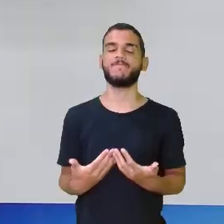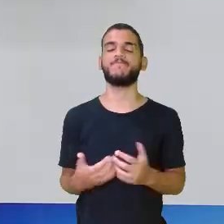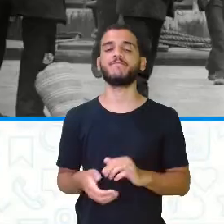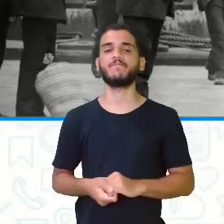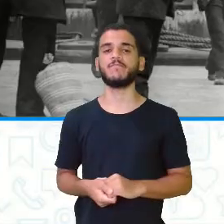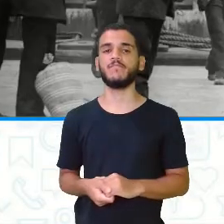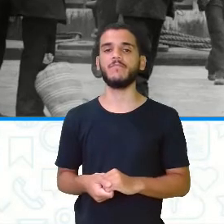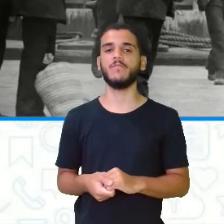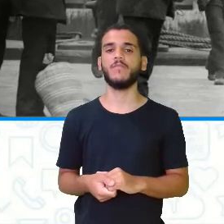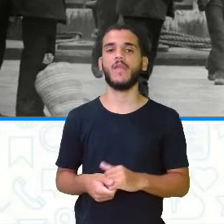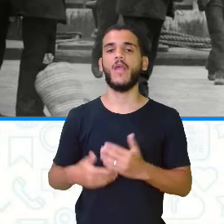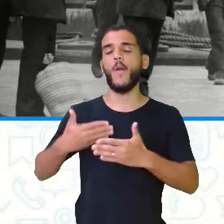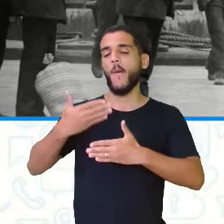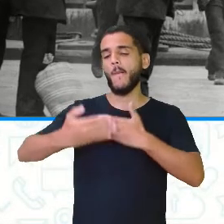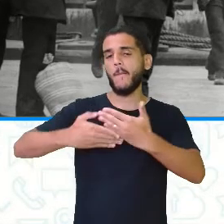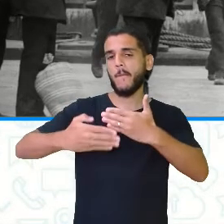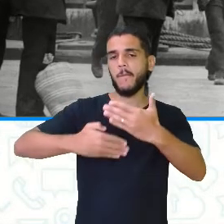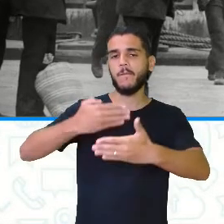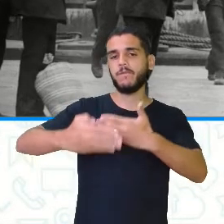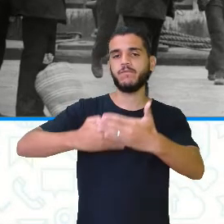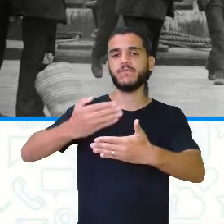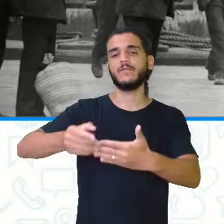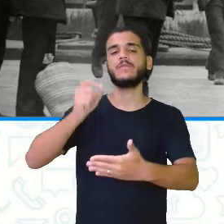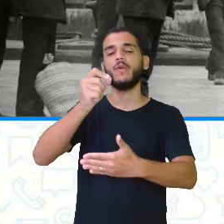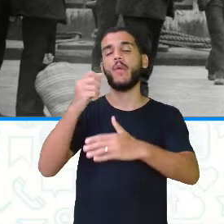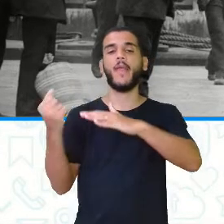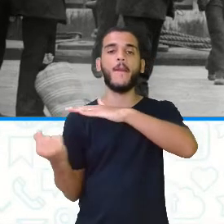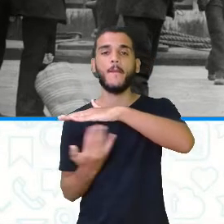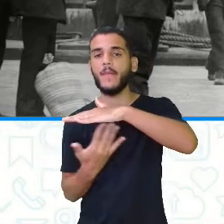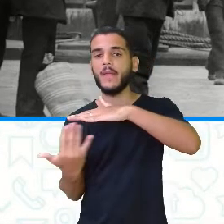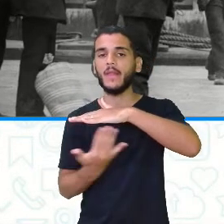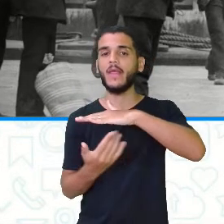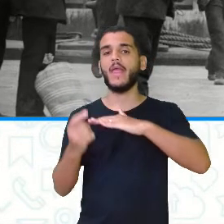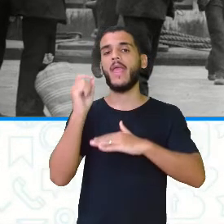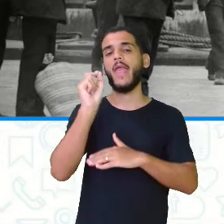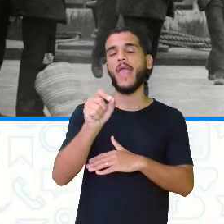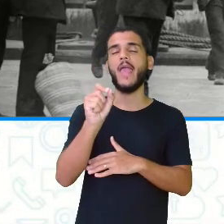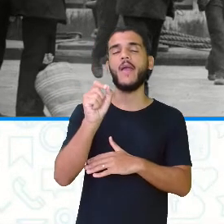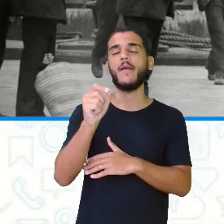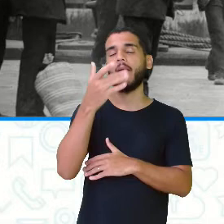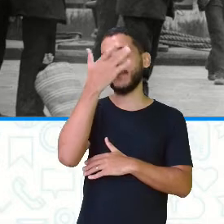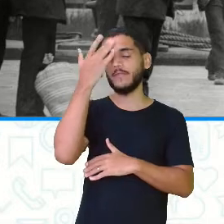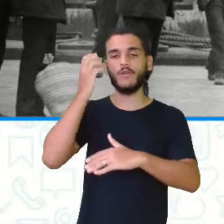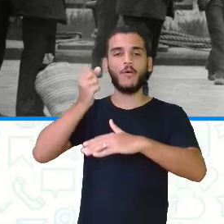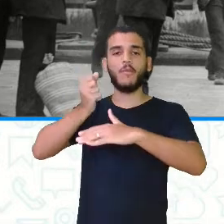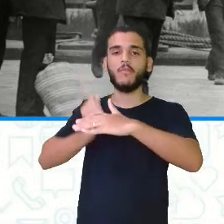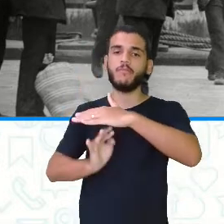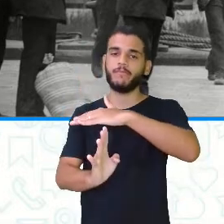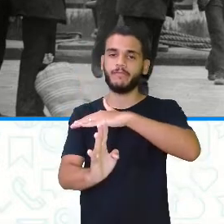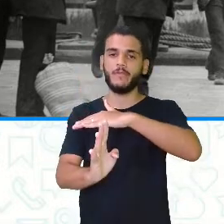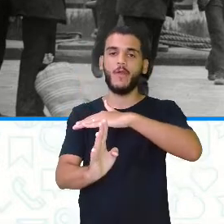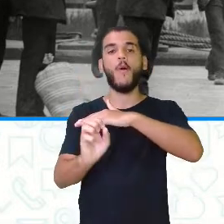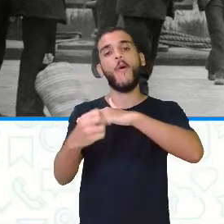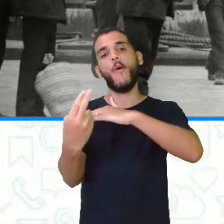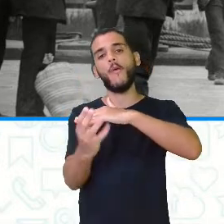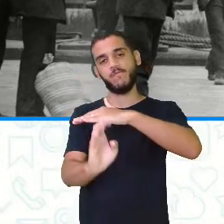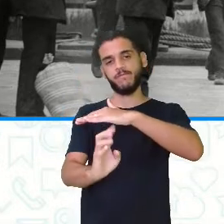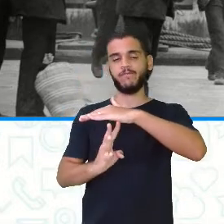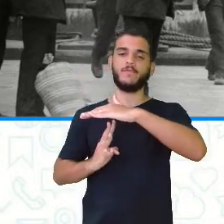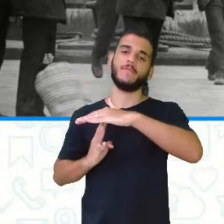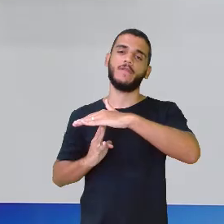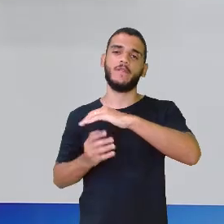Então, o processo de migrar faz da pessoa um imigrante ou um emigrante. Tem